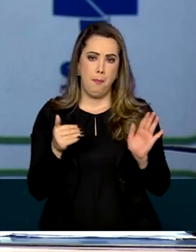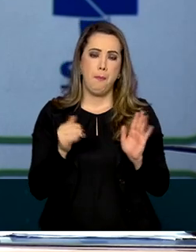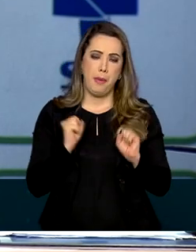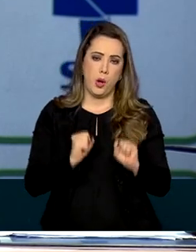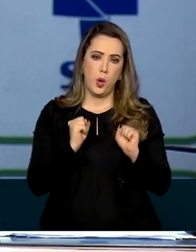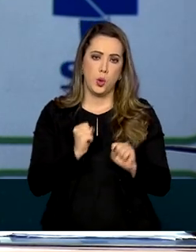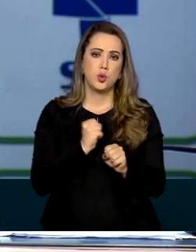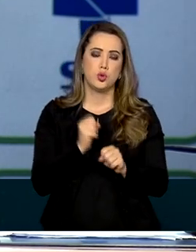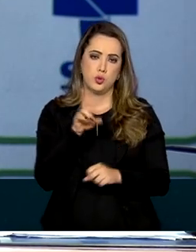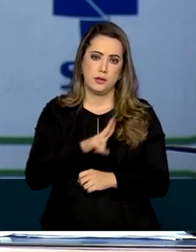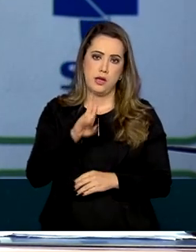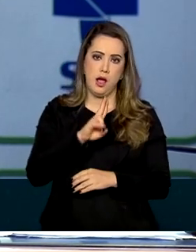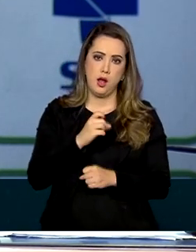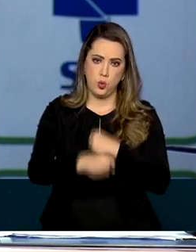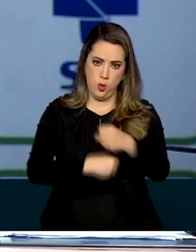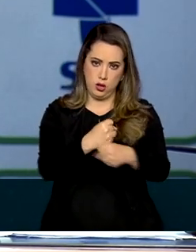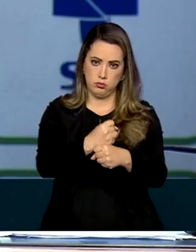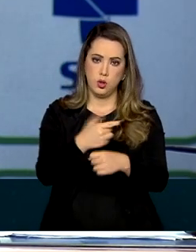para 2022.